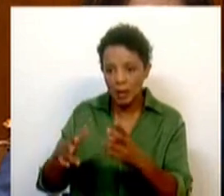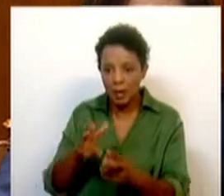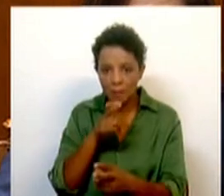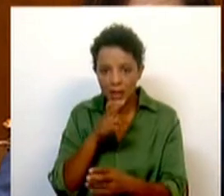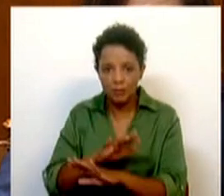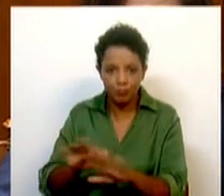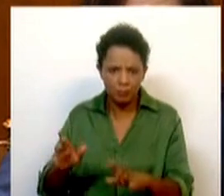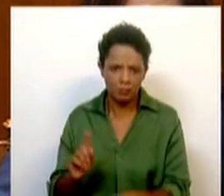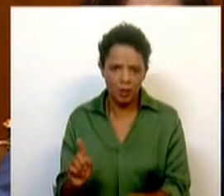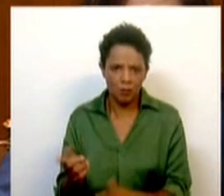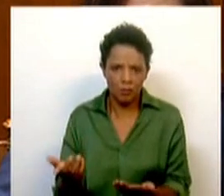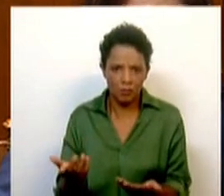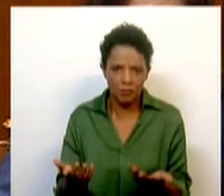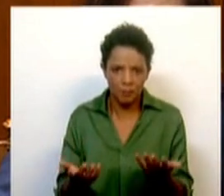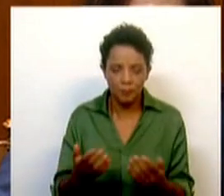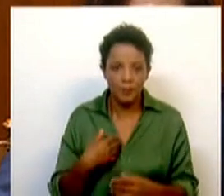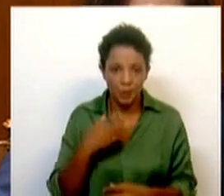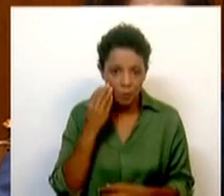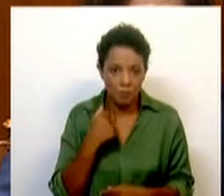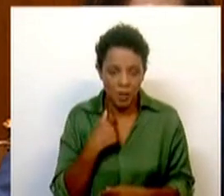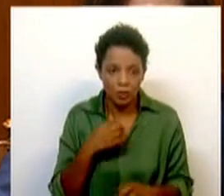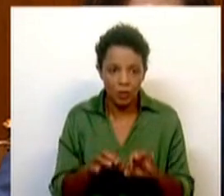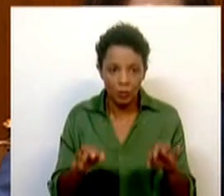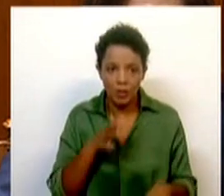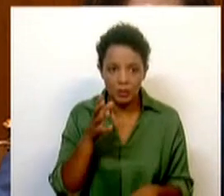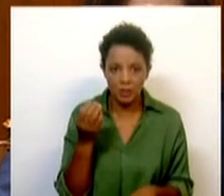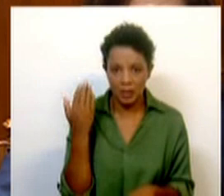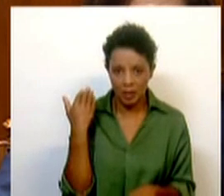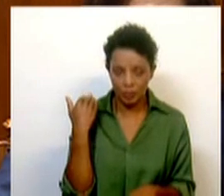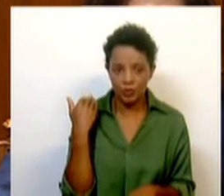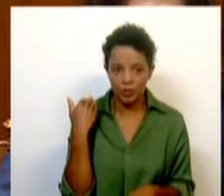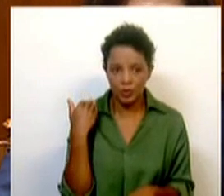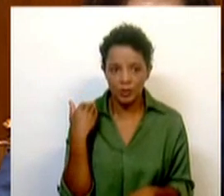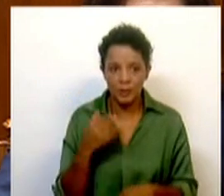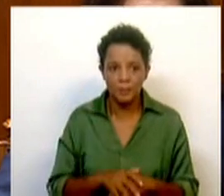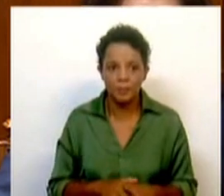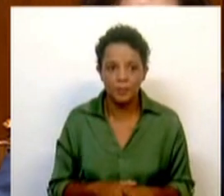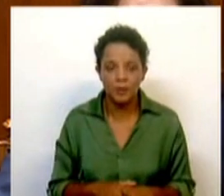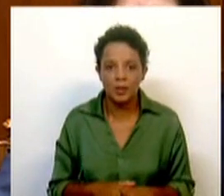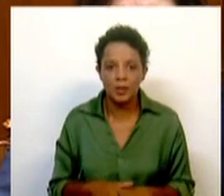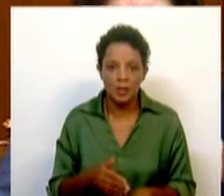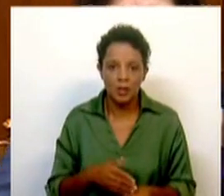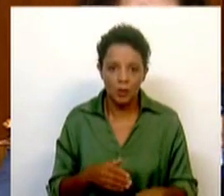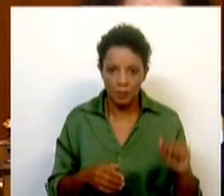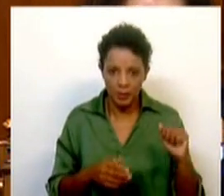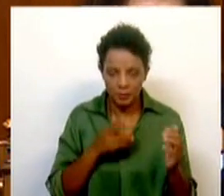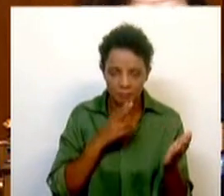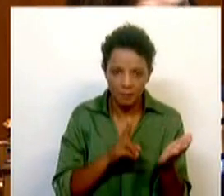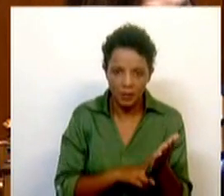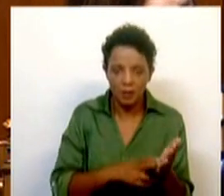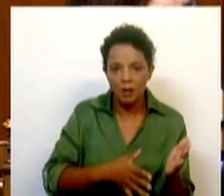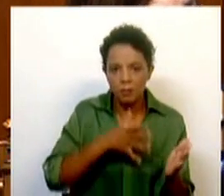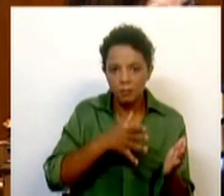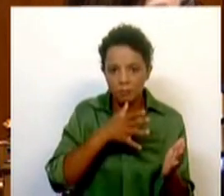péssimo e portanto acho que, como disse há pouco já reagindo à intervenção do PS, é verdade que o